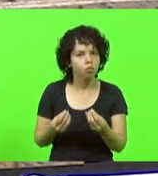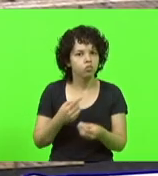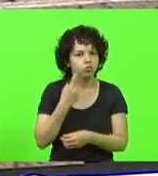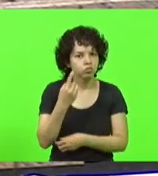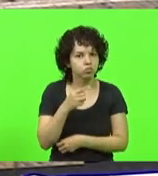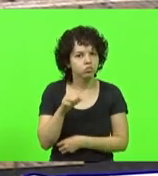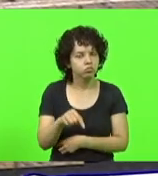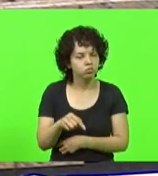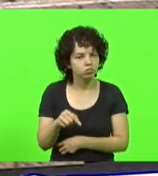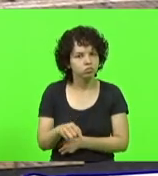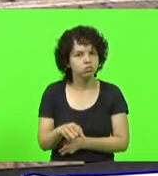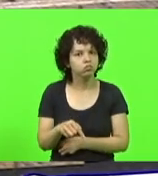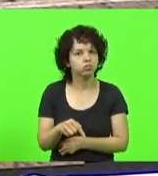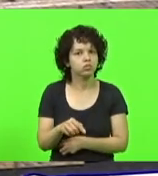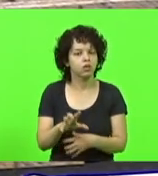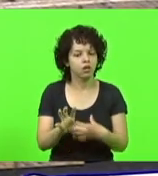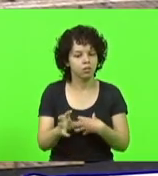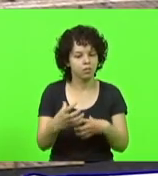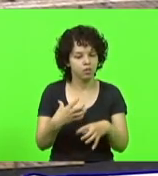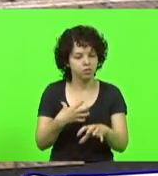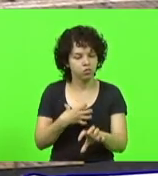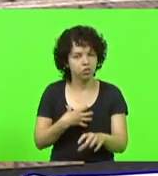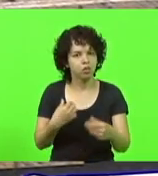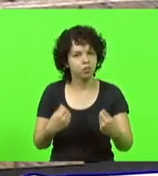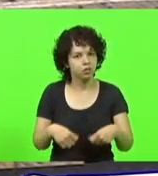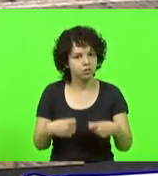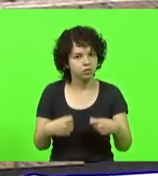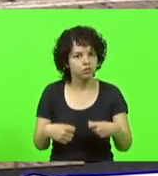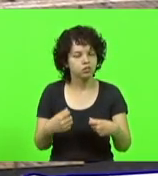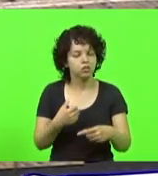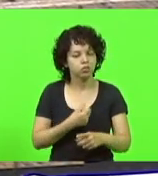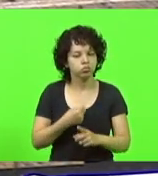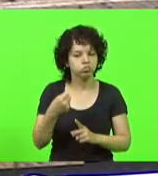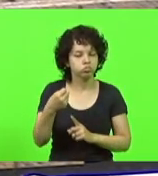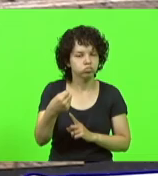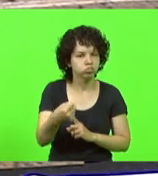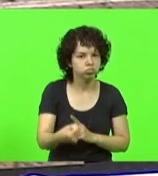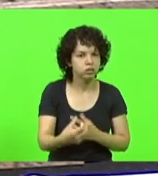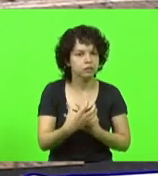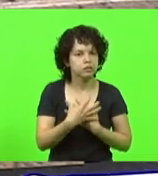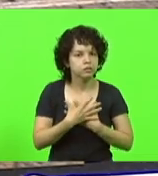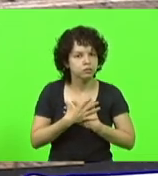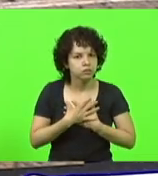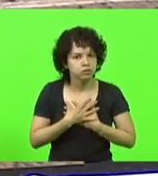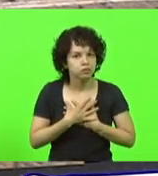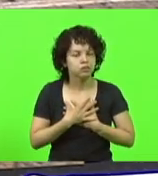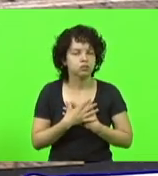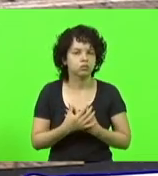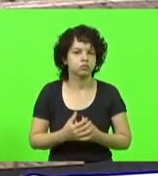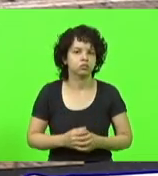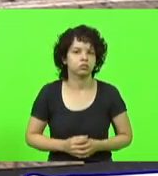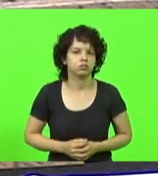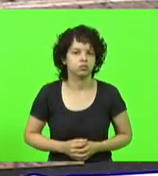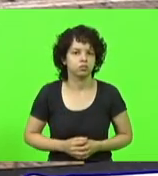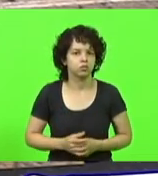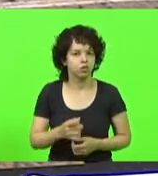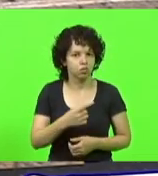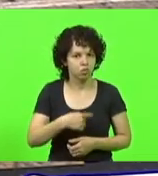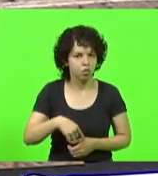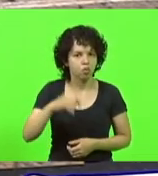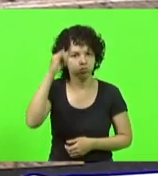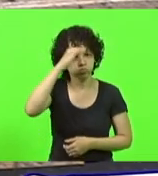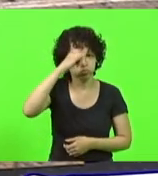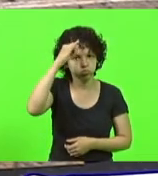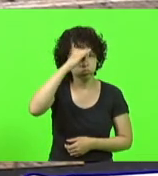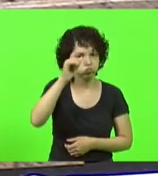uma questão chamada empatia, que é de se colocar no lugar do outro e sentir a dor do próximo. Agora, o que nós não somos é otário